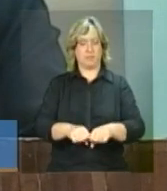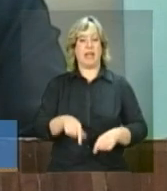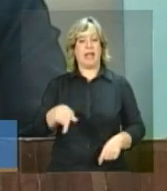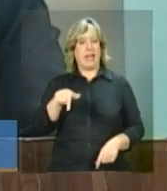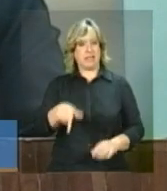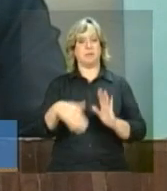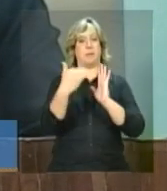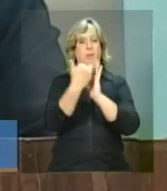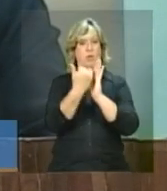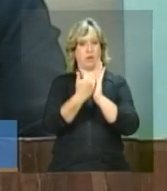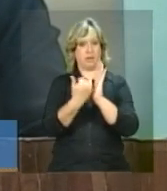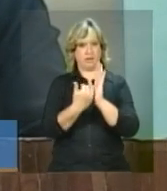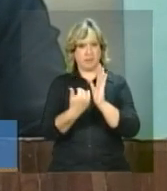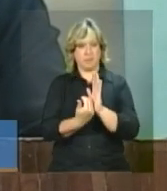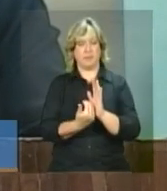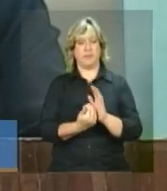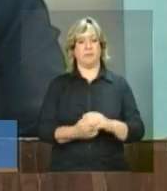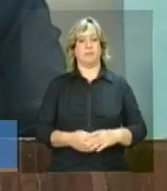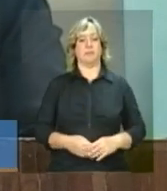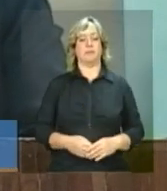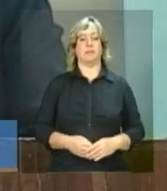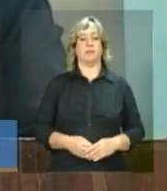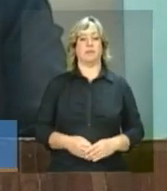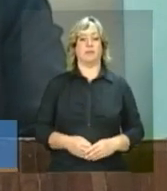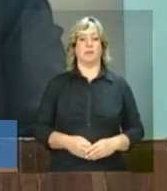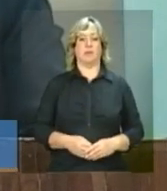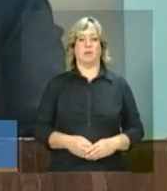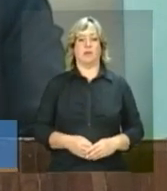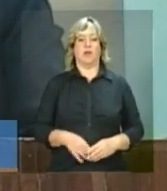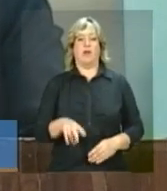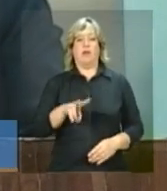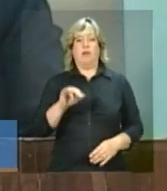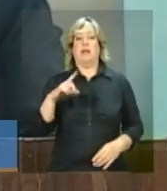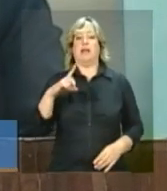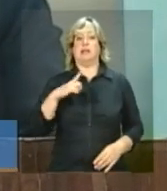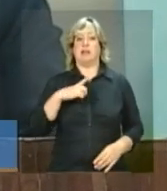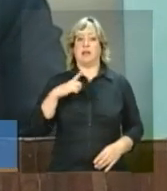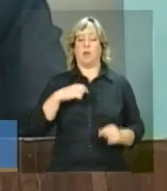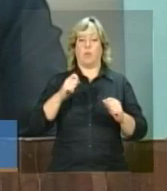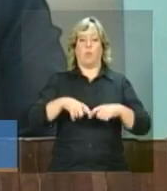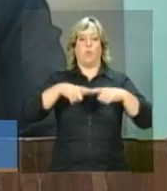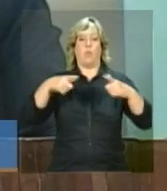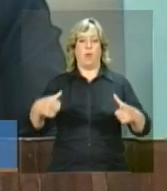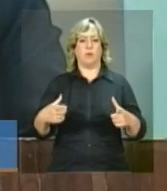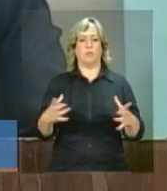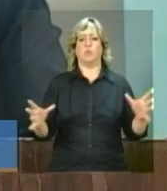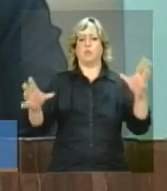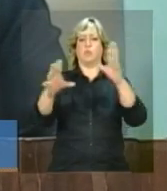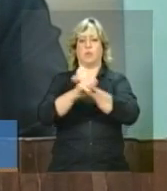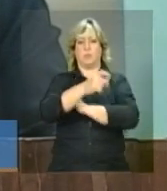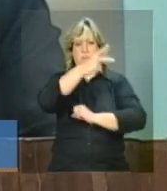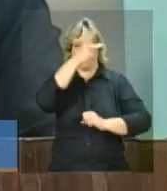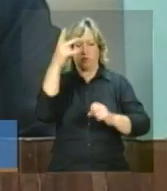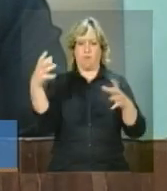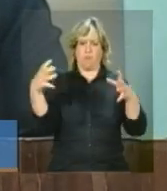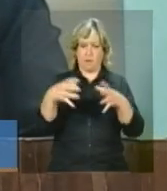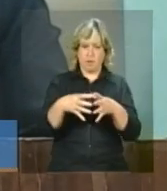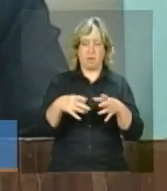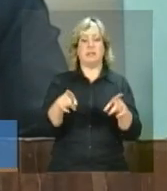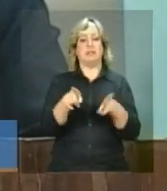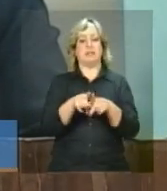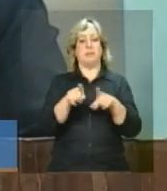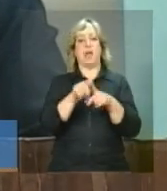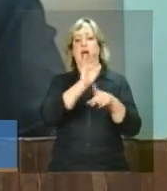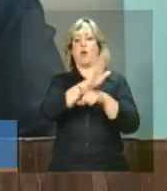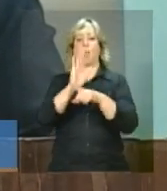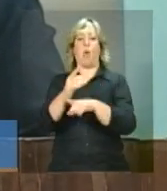programa, ele terá um amplo número de pessoas envolvidas e beneficiará cerca